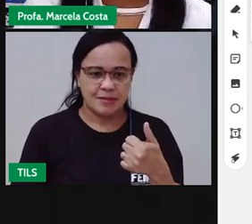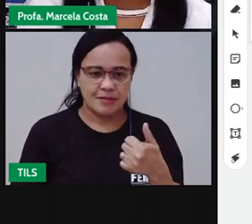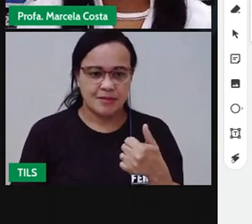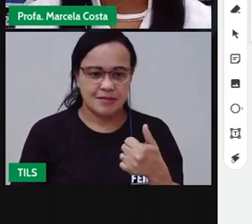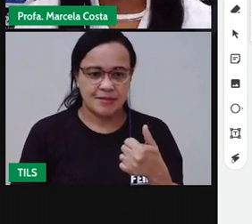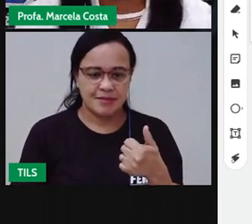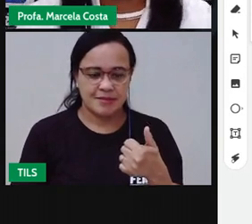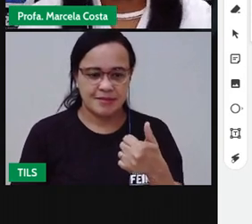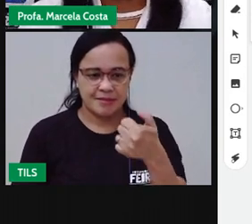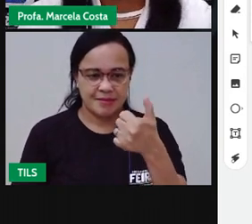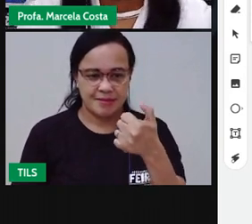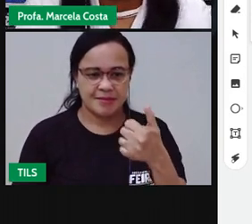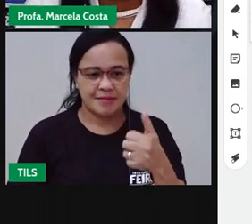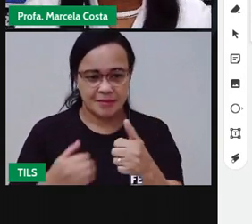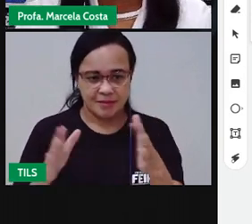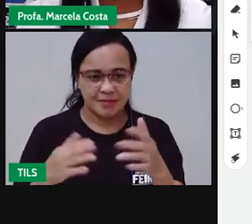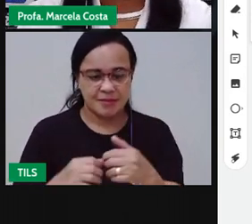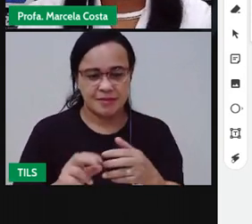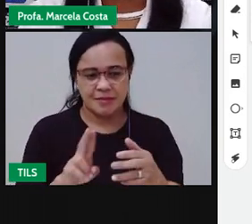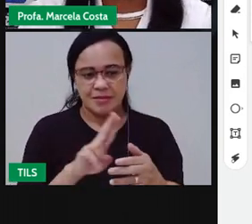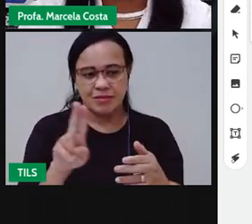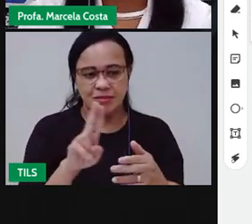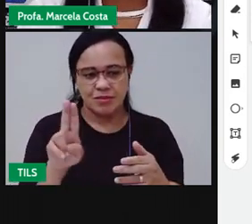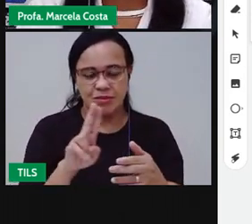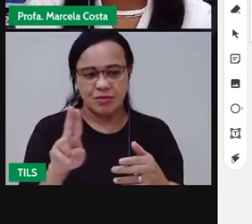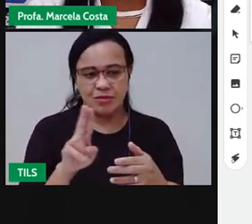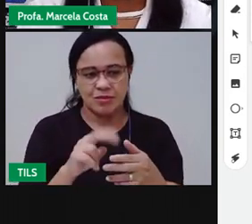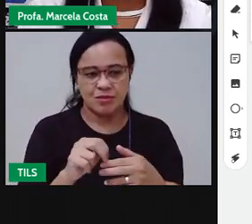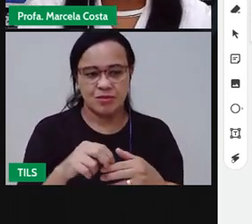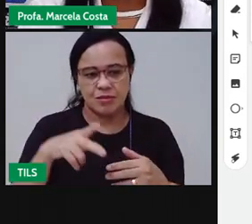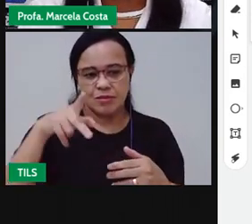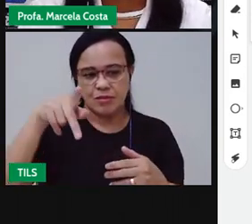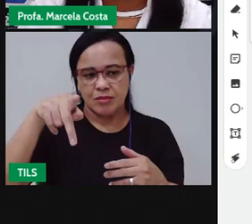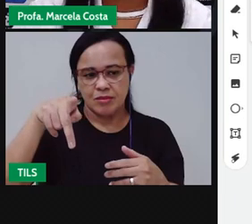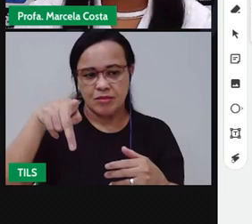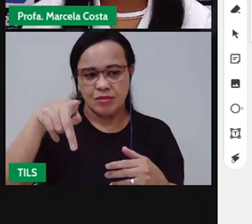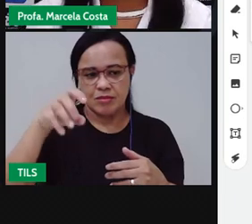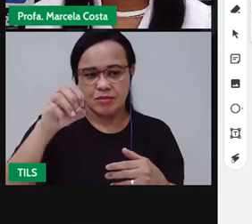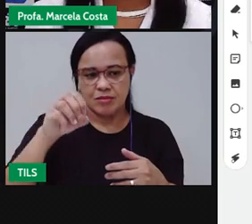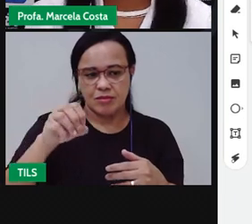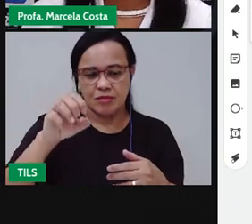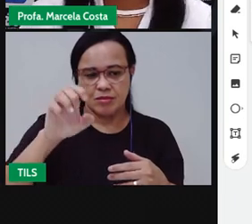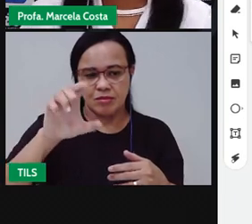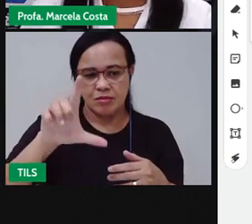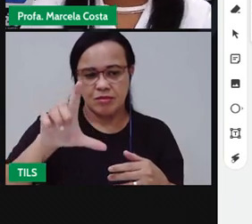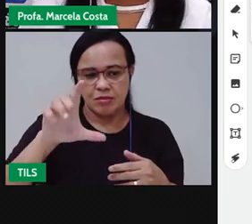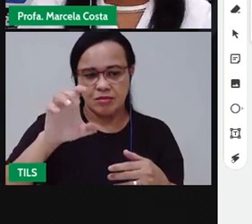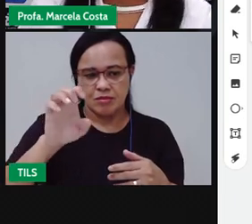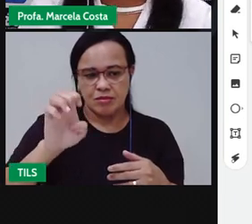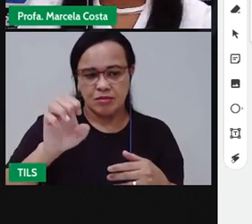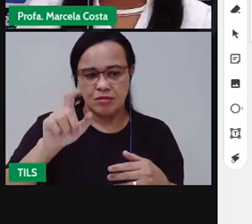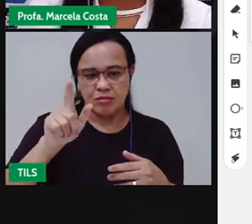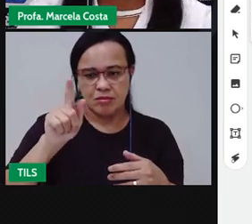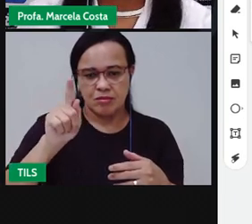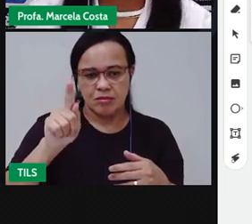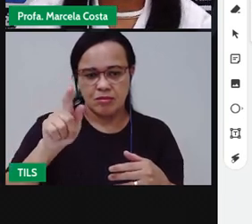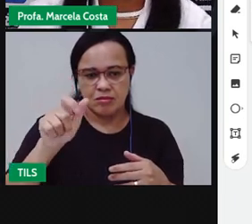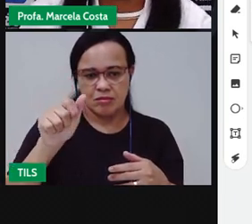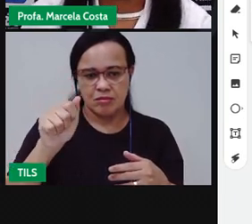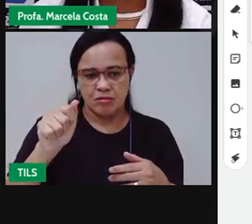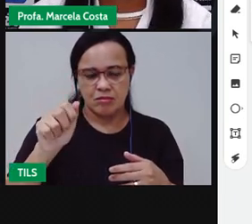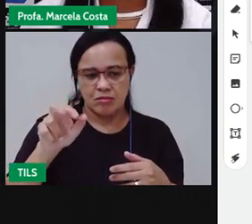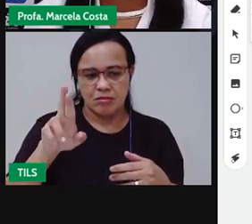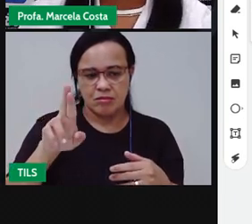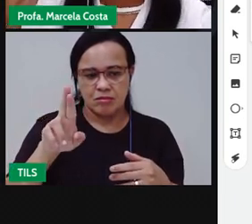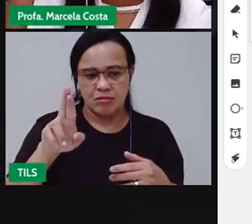Vamos começar. Então, para escrever a palavra polegar, eu vou precisar colocar que letra